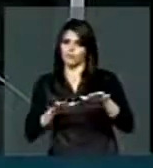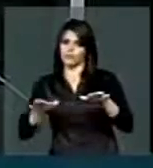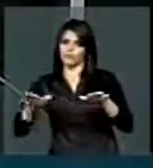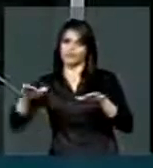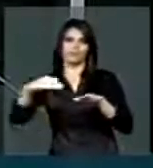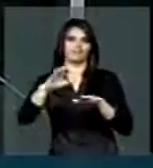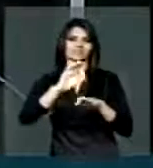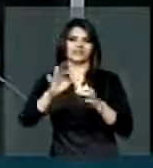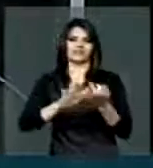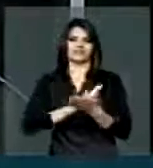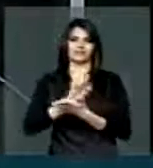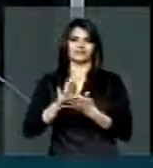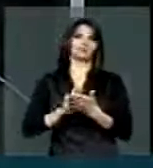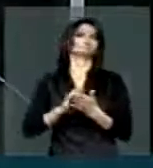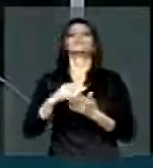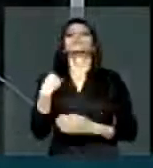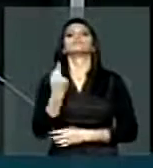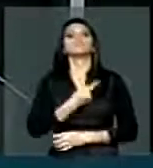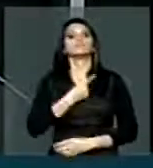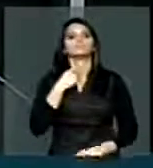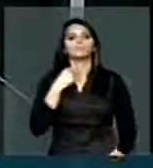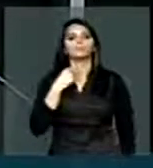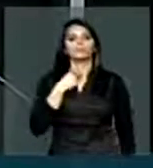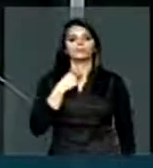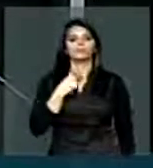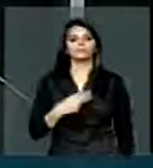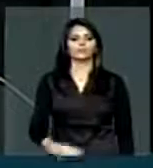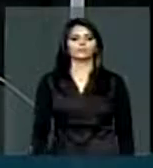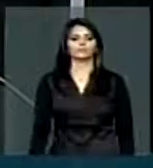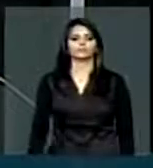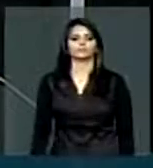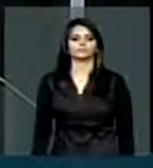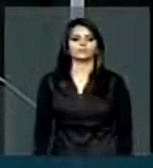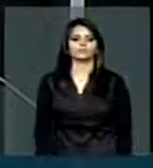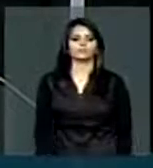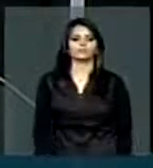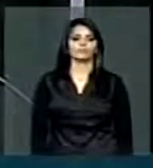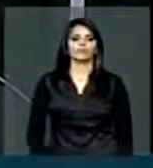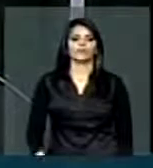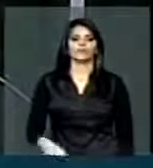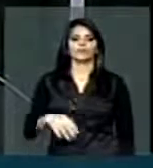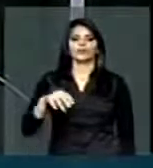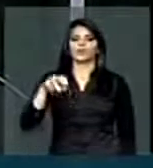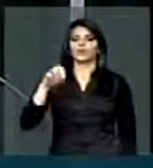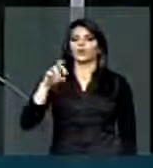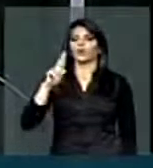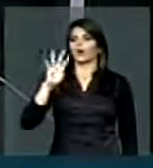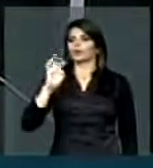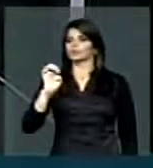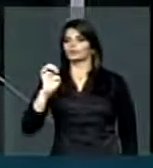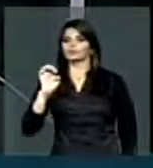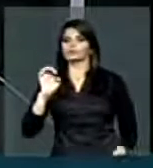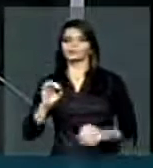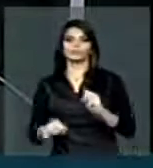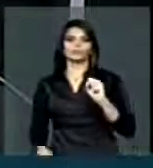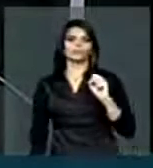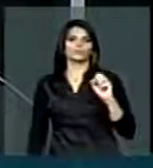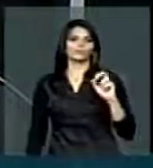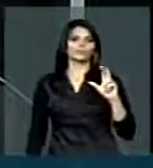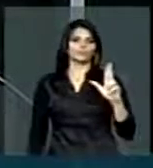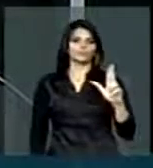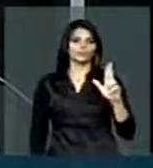impedidos de vir do norte para o sul desse país,